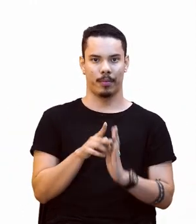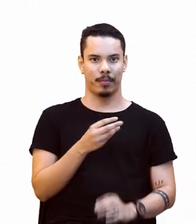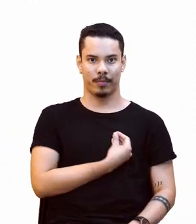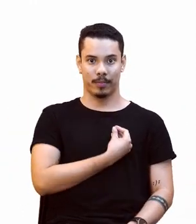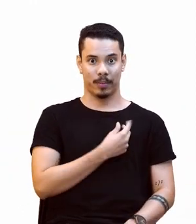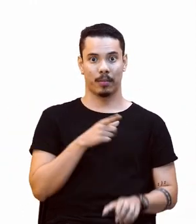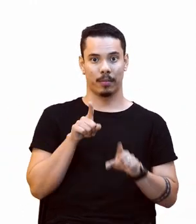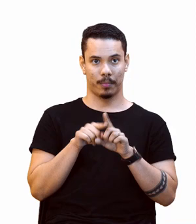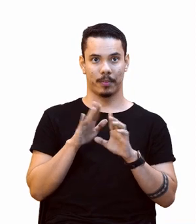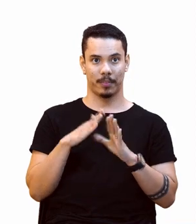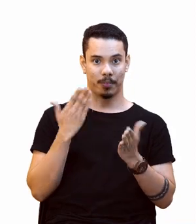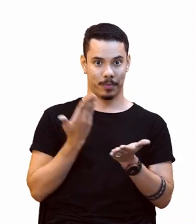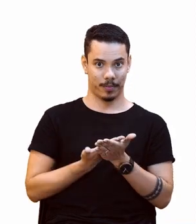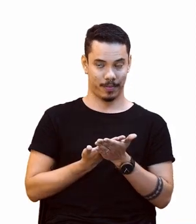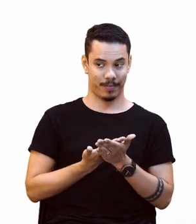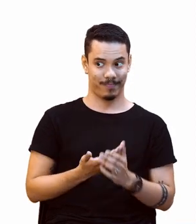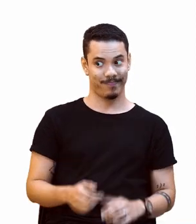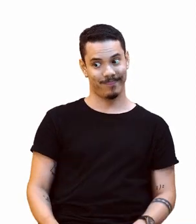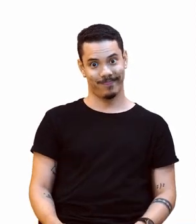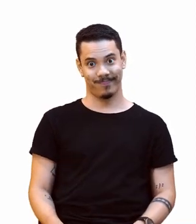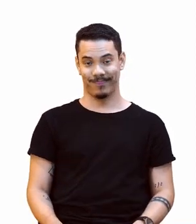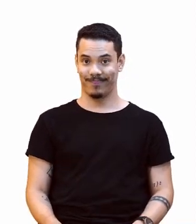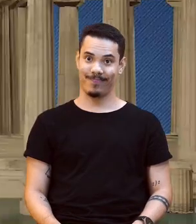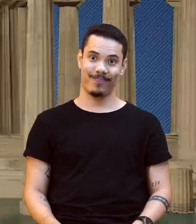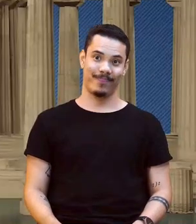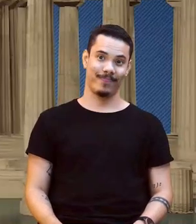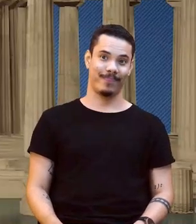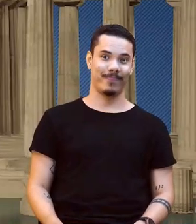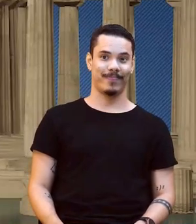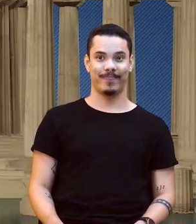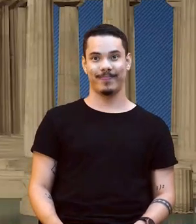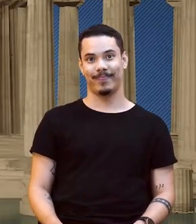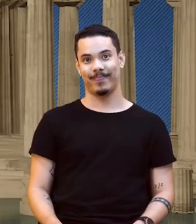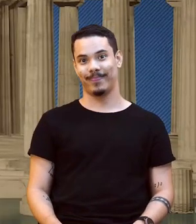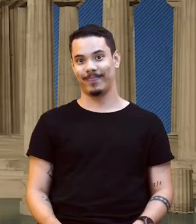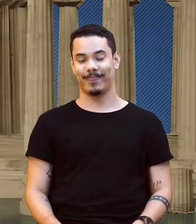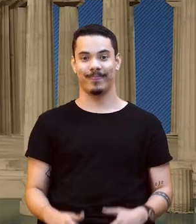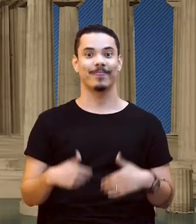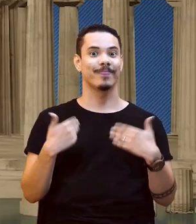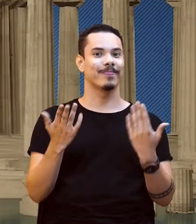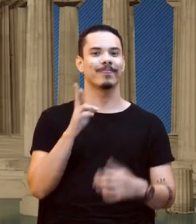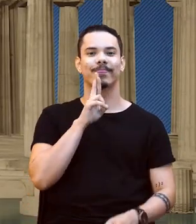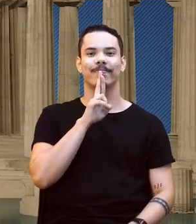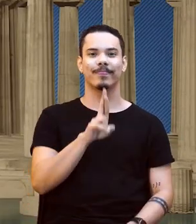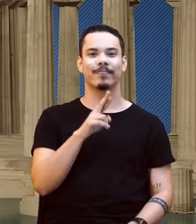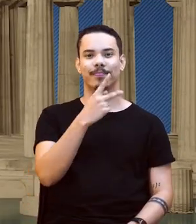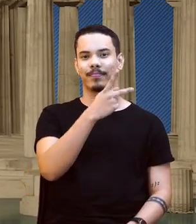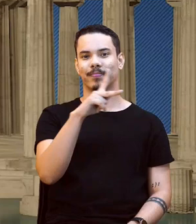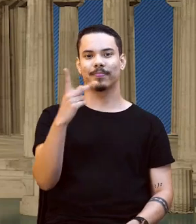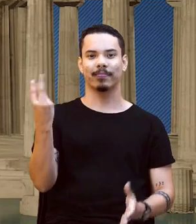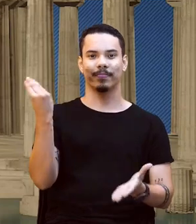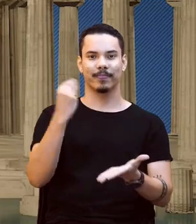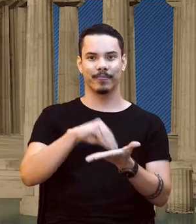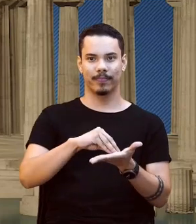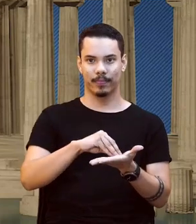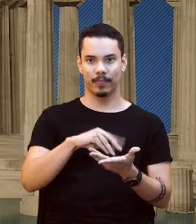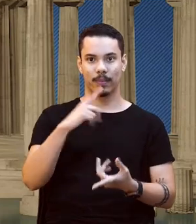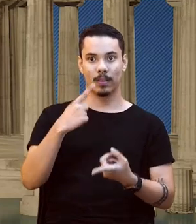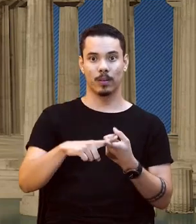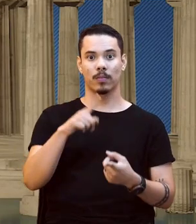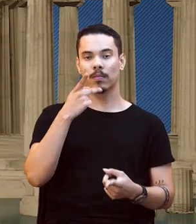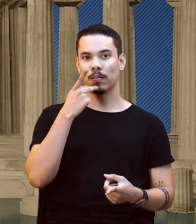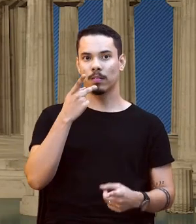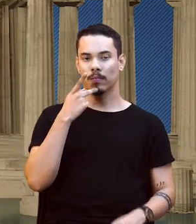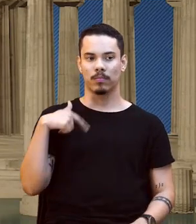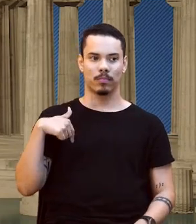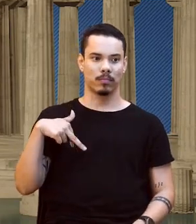escola, né? Será, gente? Qual a resposta que você colocou aí? Ó, você está lá caminhando,